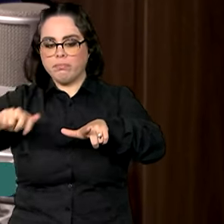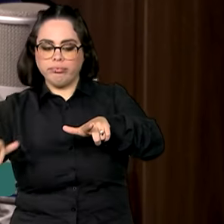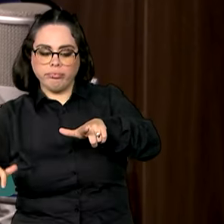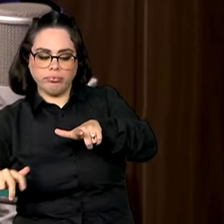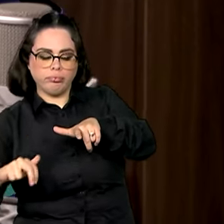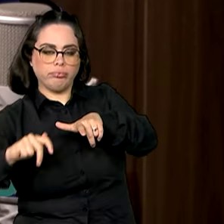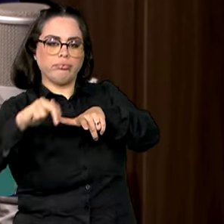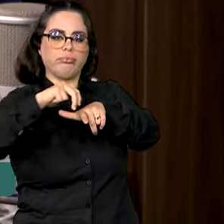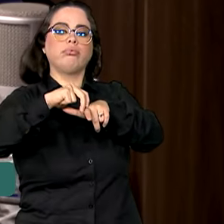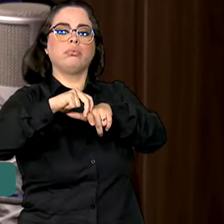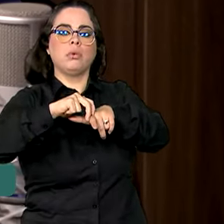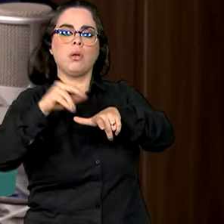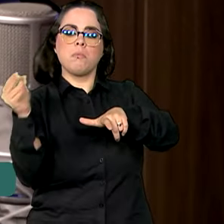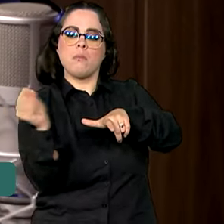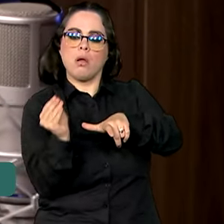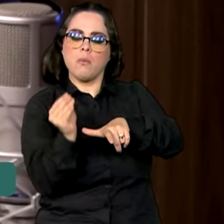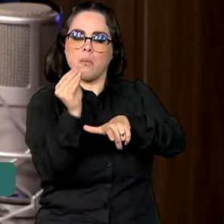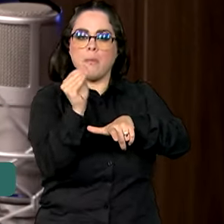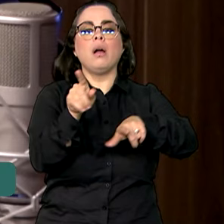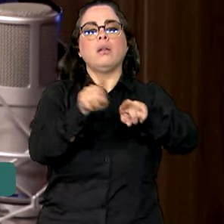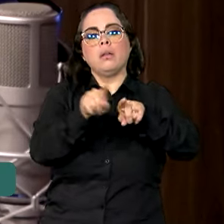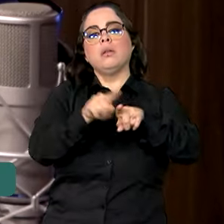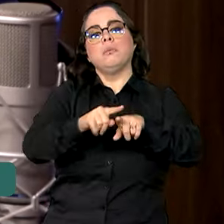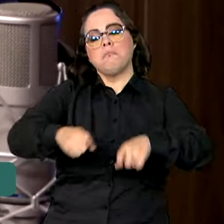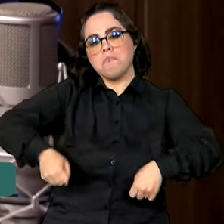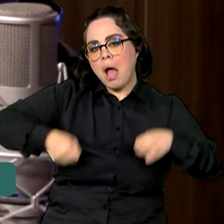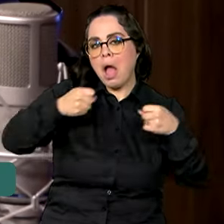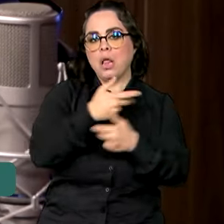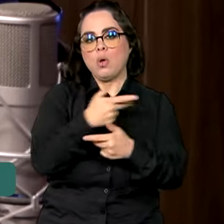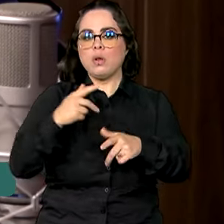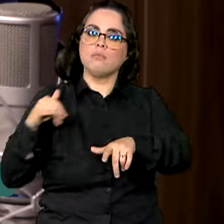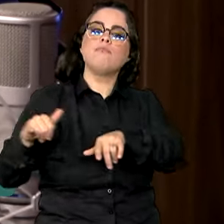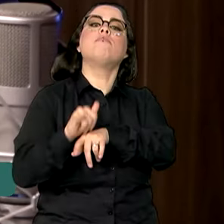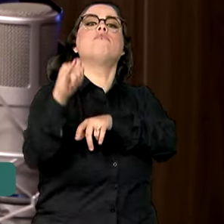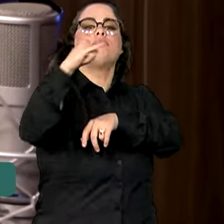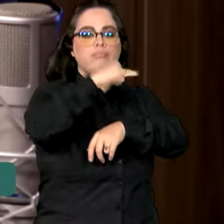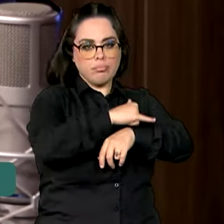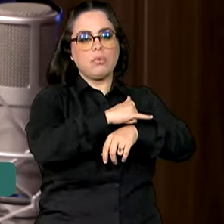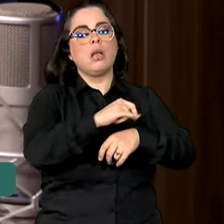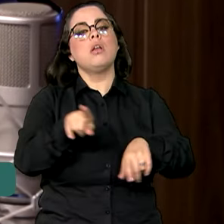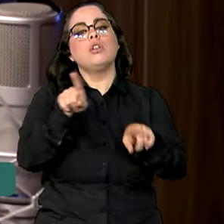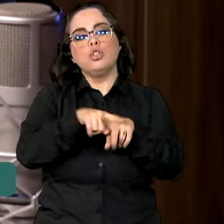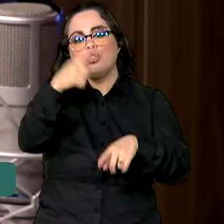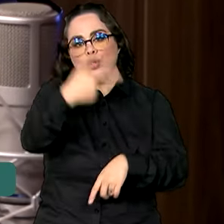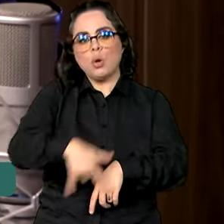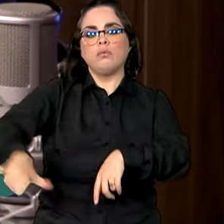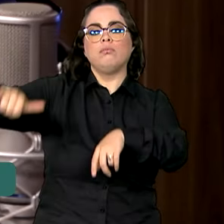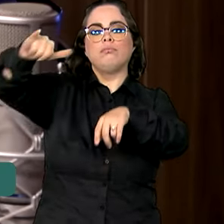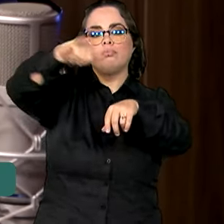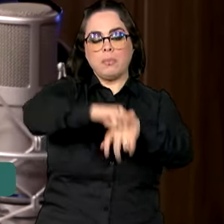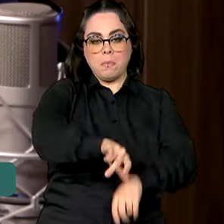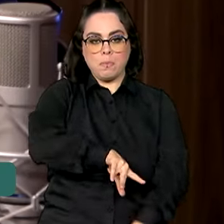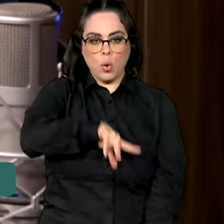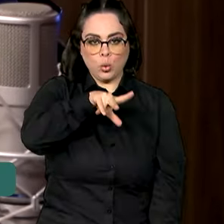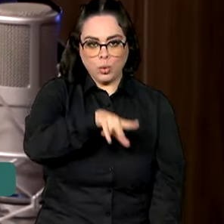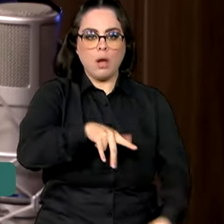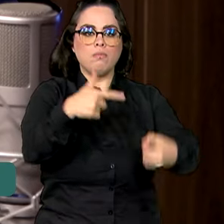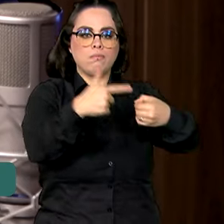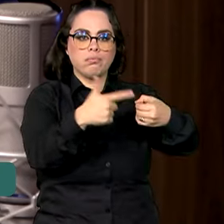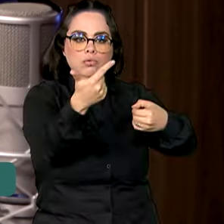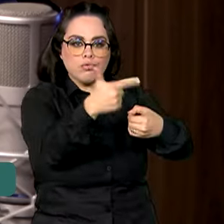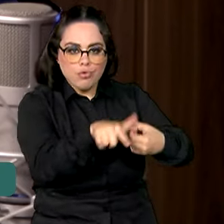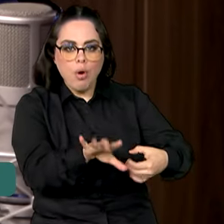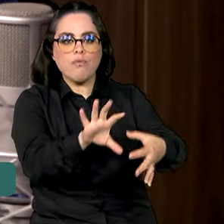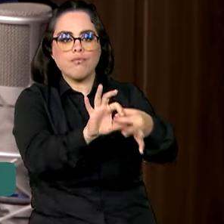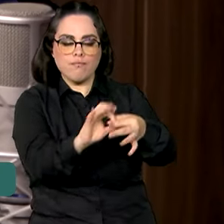passageiros, carregar suas malas e partir. E novamente faz uma escala em Lisboa para reabastecer e